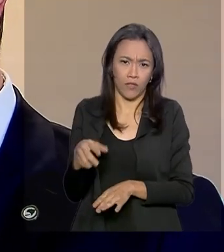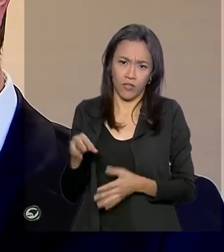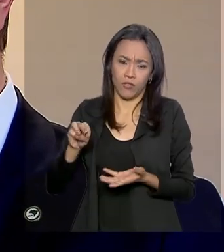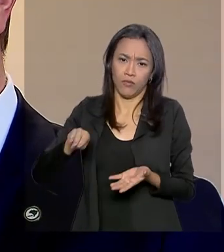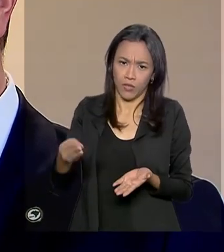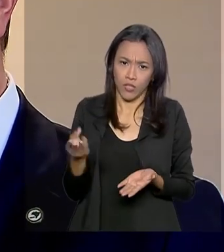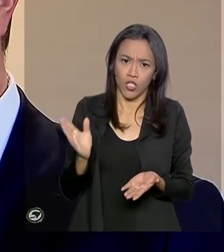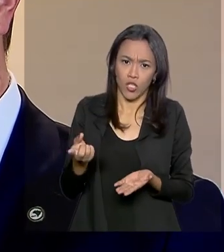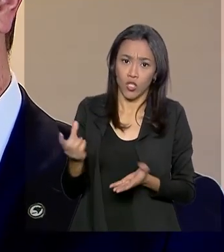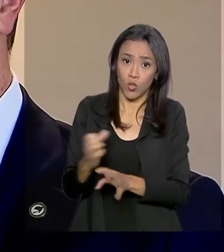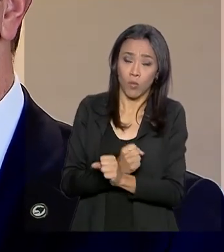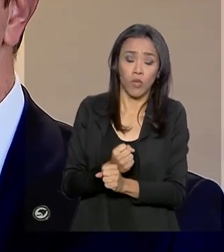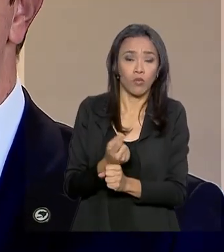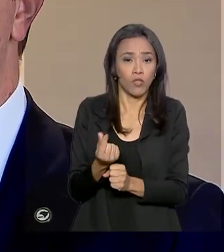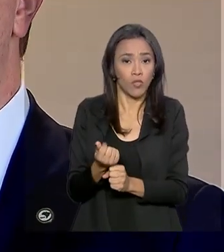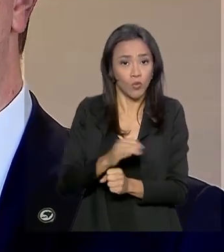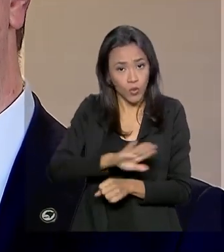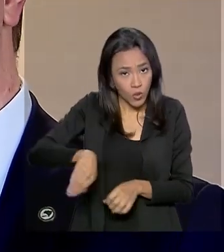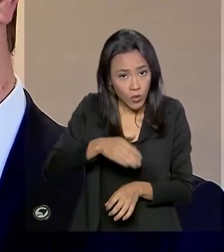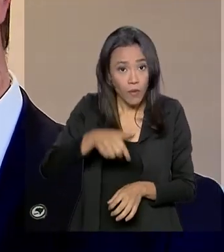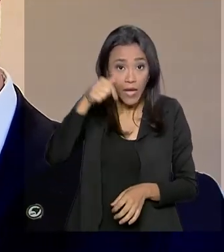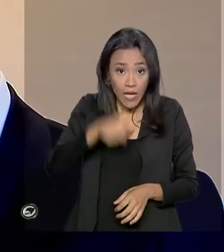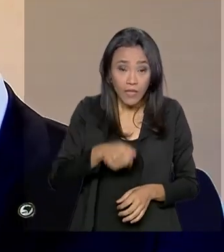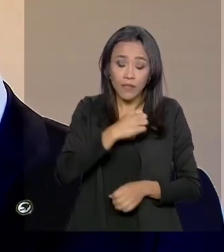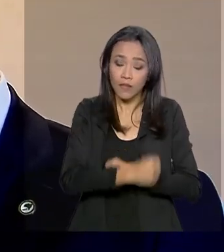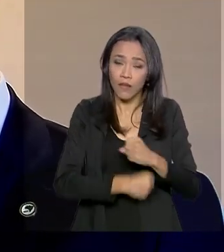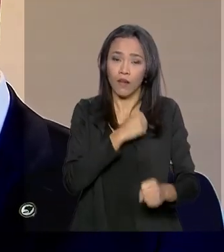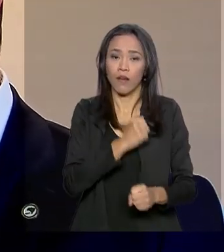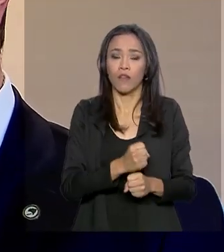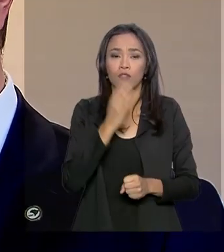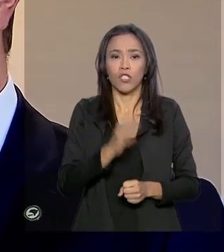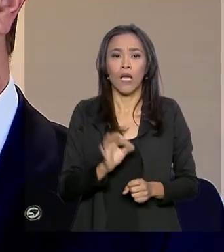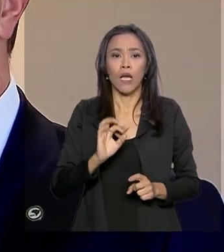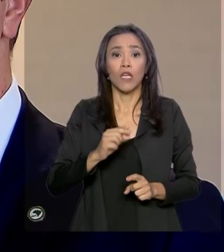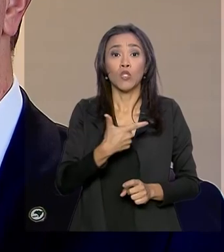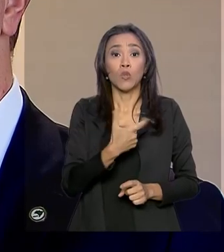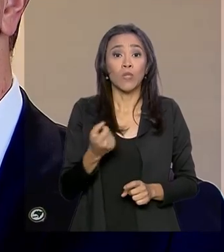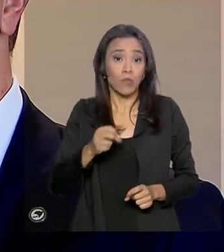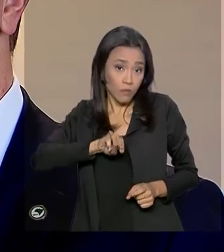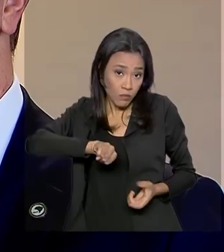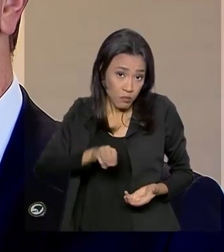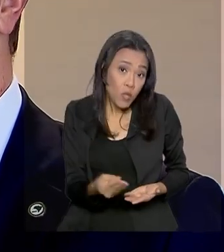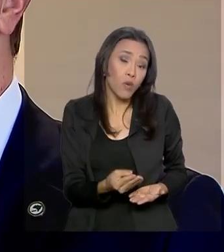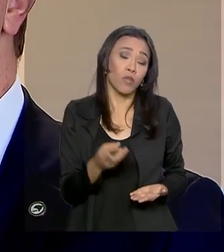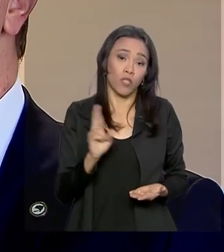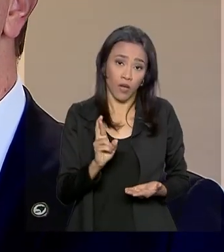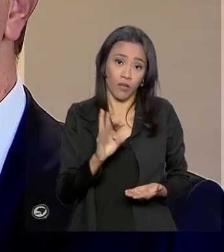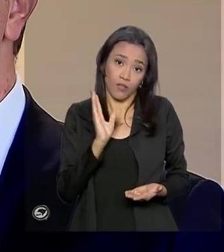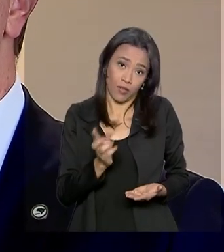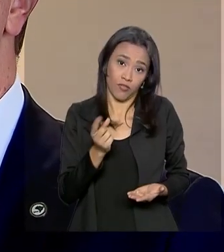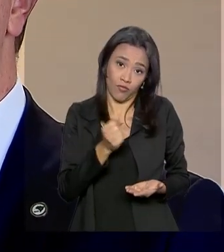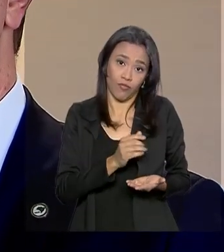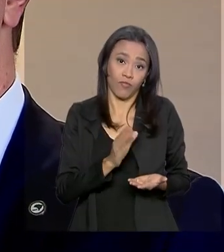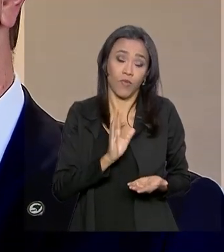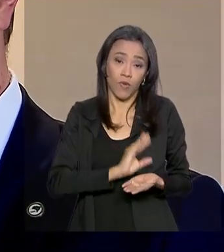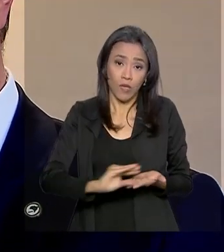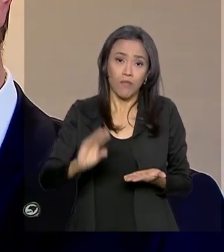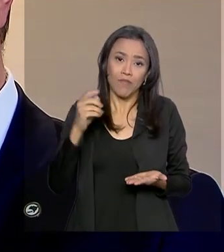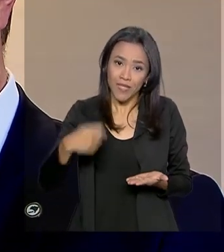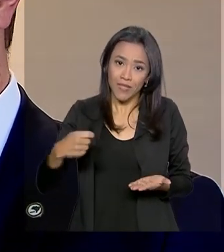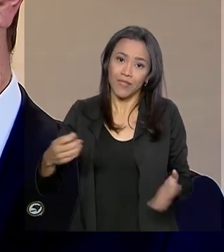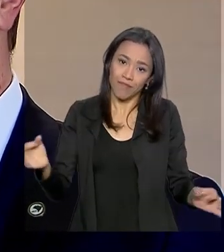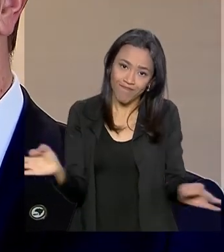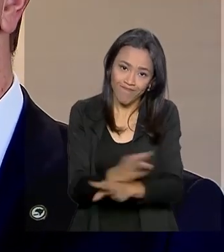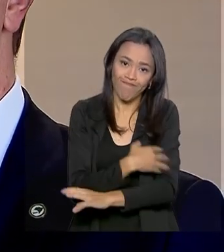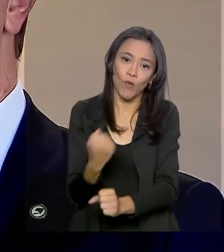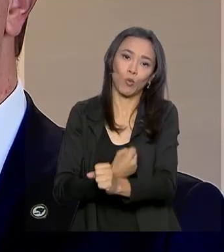valor de investimento total. Só esse ano investimos até 200 milhões de reais. Então é uma obra que precisa ser terminada.